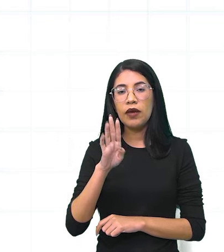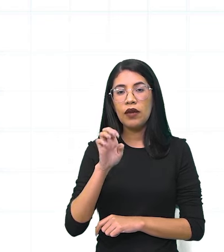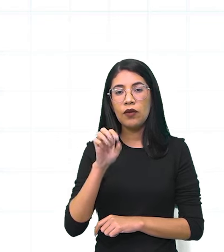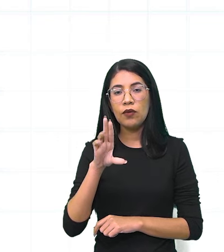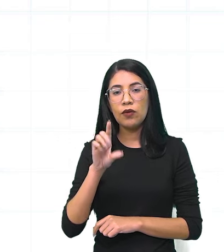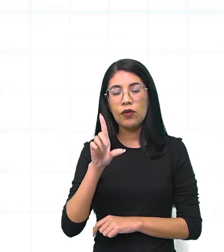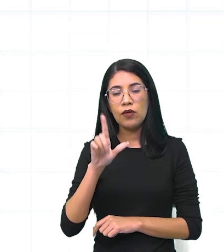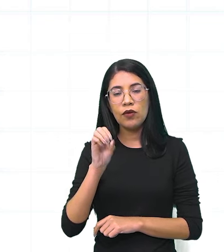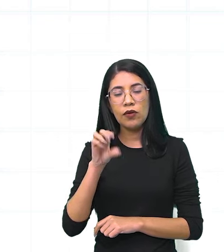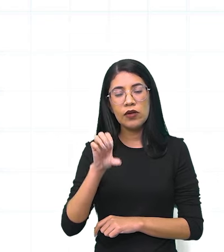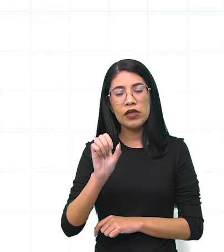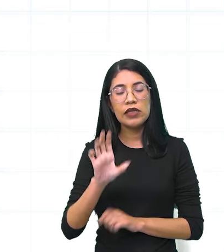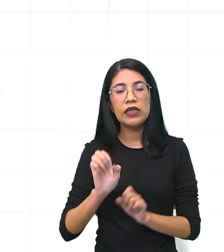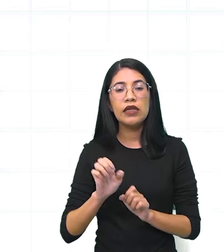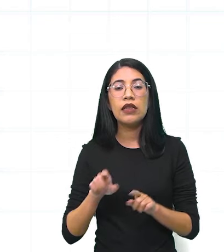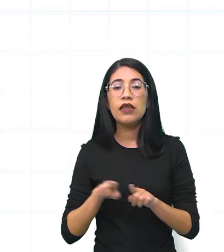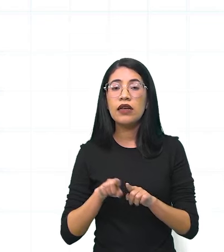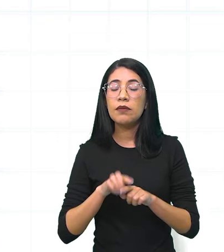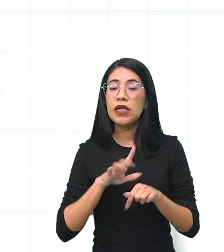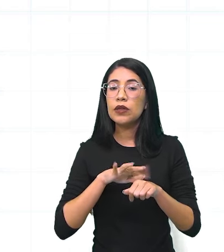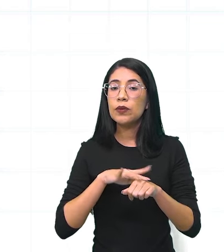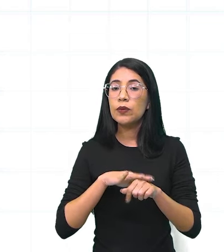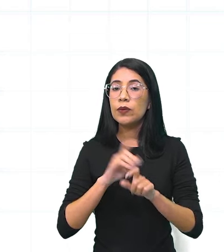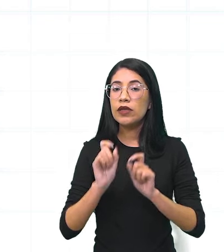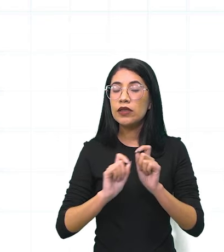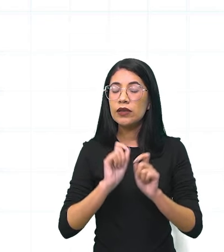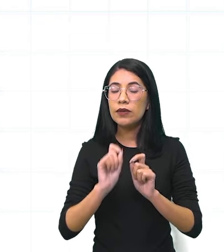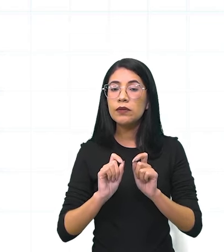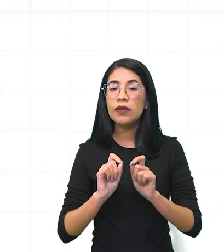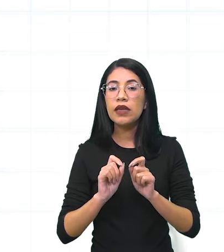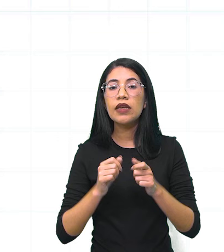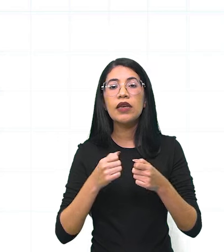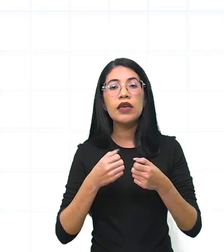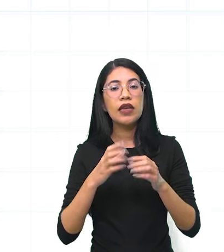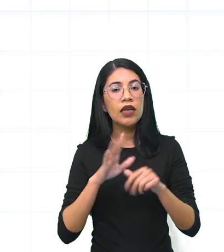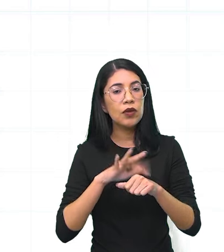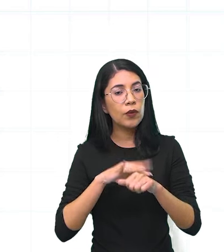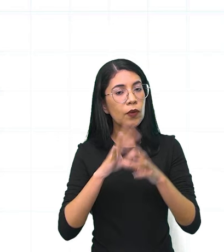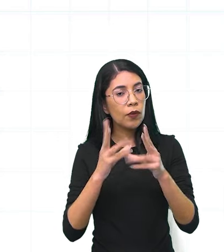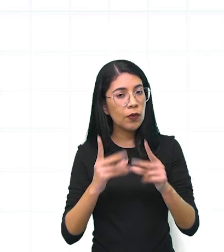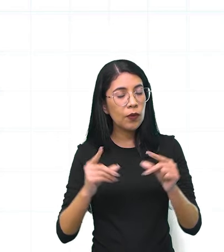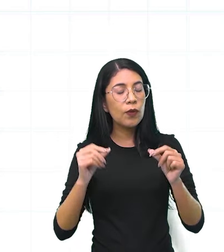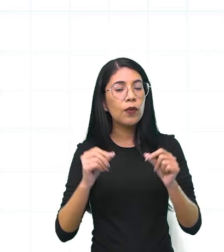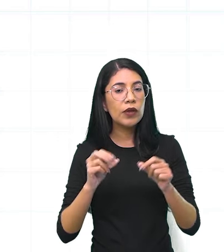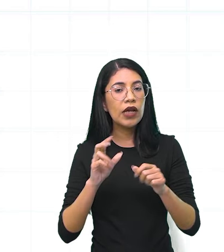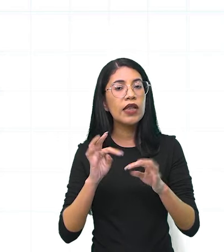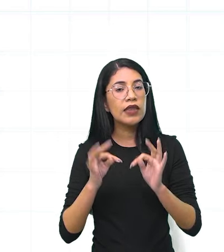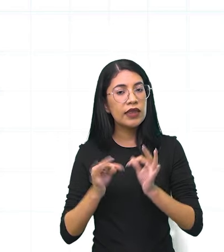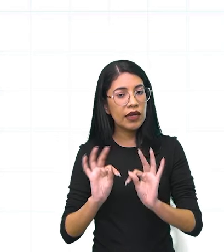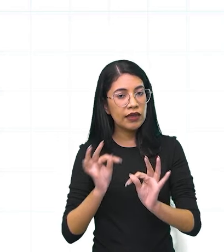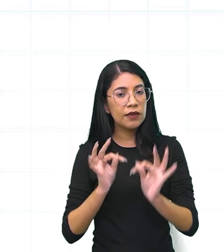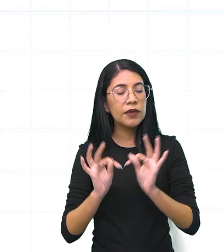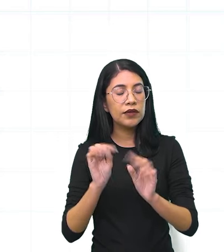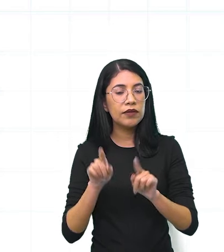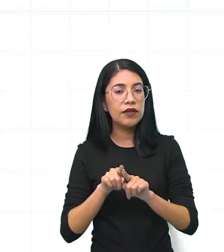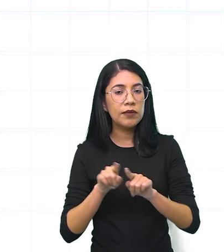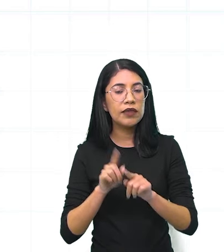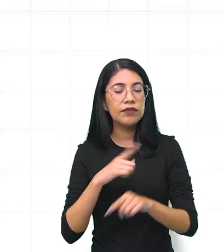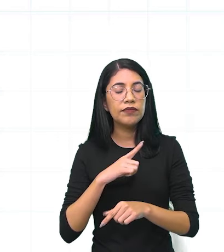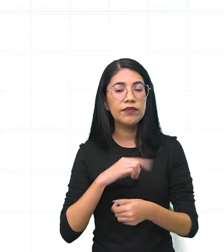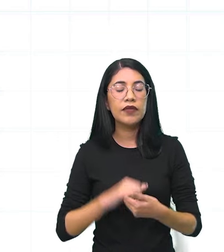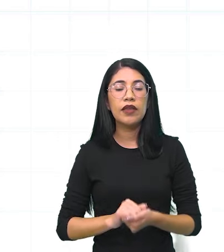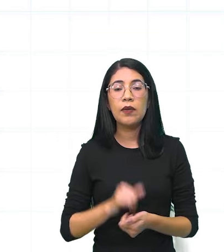Tuberculose. Lembrando que são doenças que tem o quê? Que tem cura, tem tratamento. Então, se de repente você tem lá